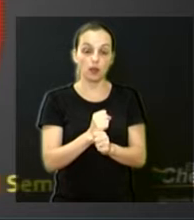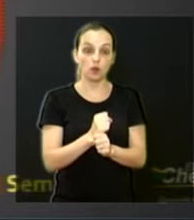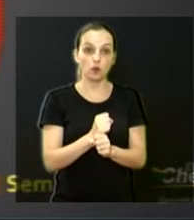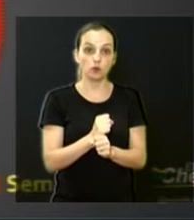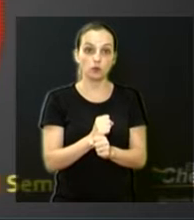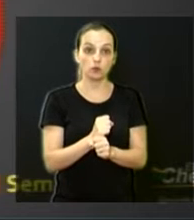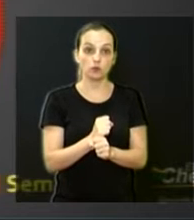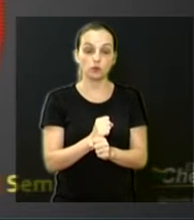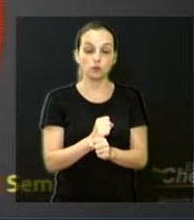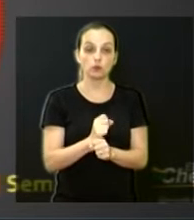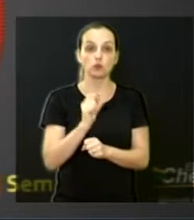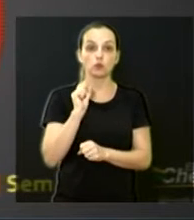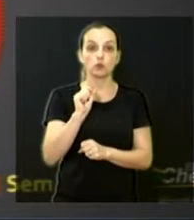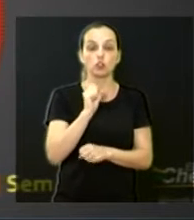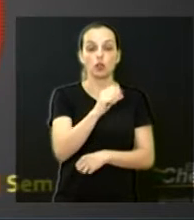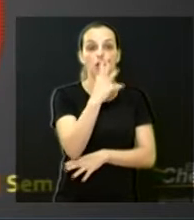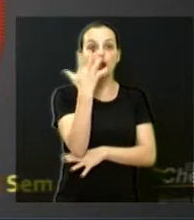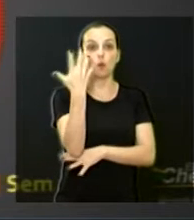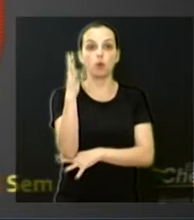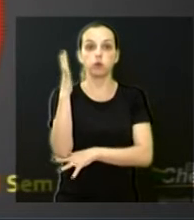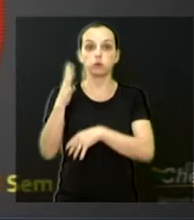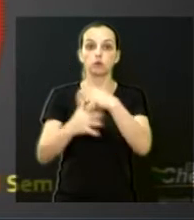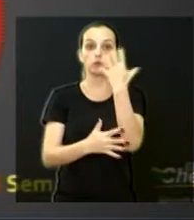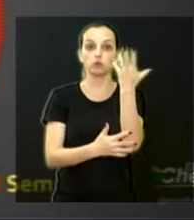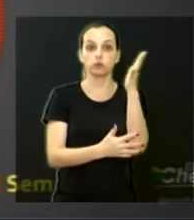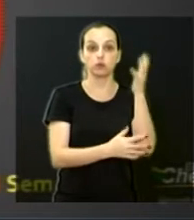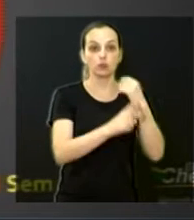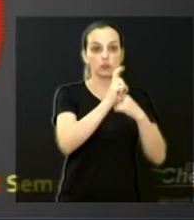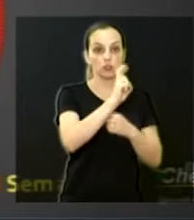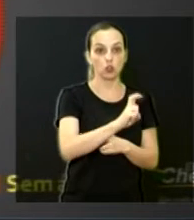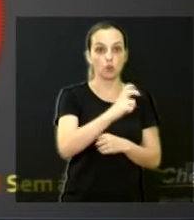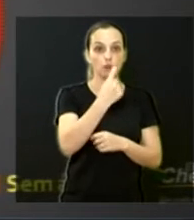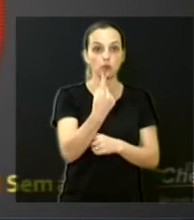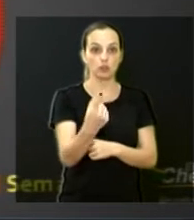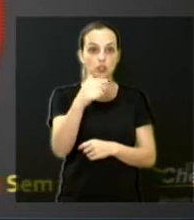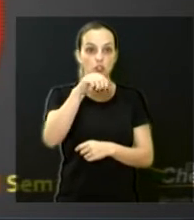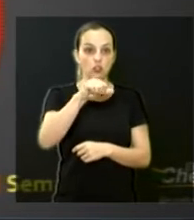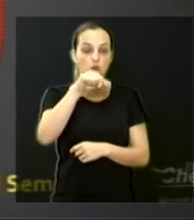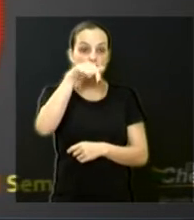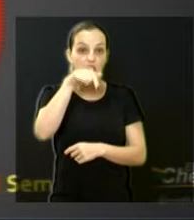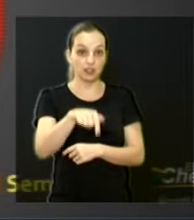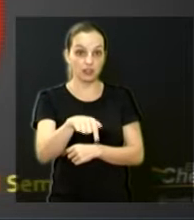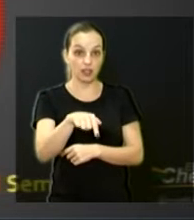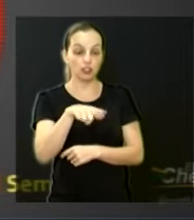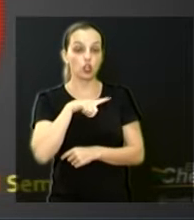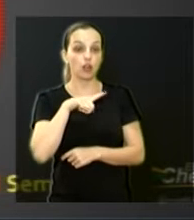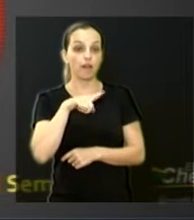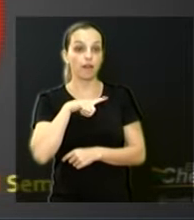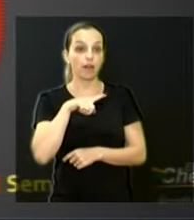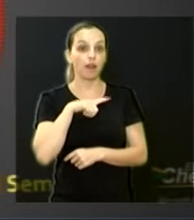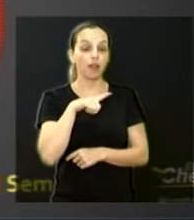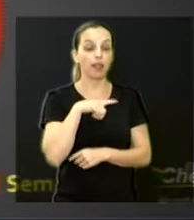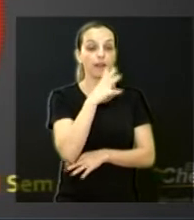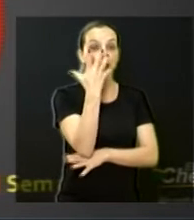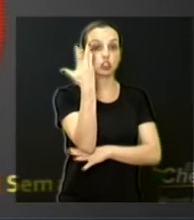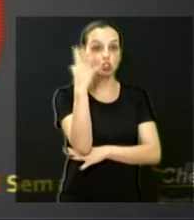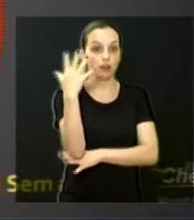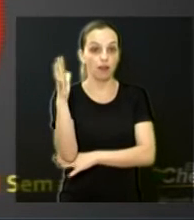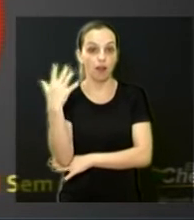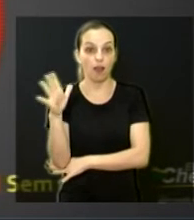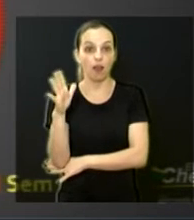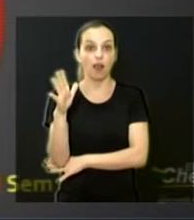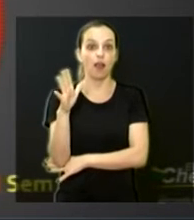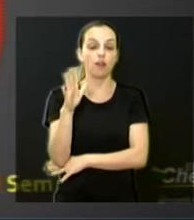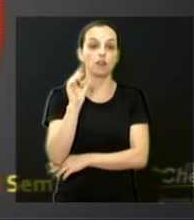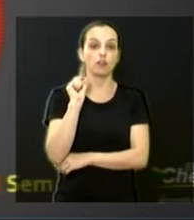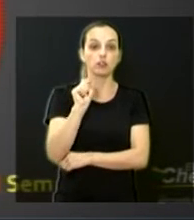5.197 existentes de árvores, que é o azul, e 3